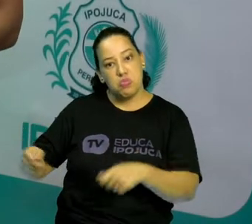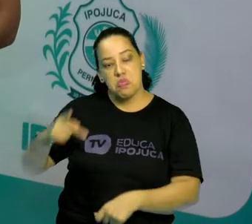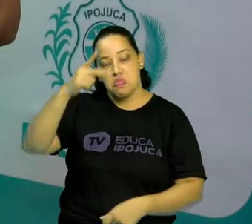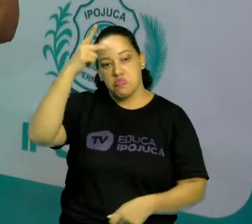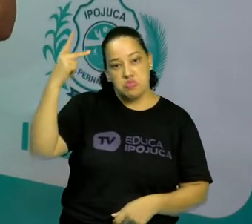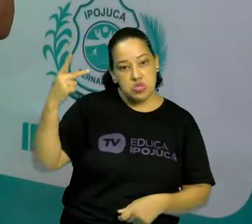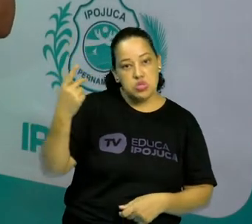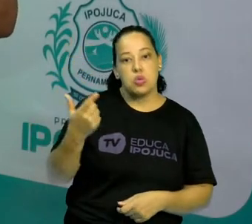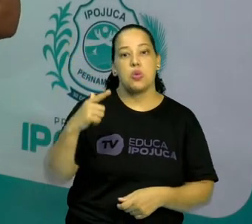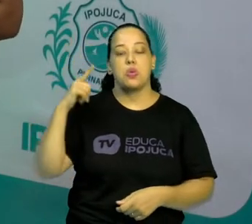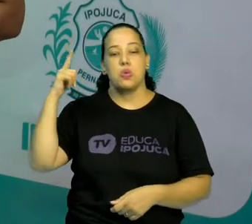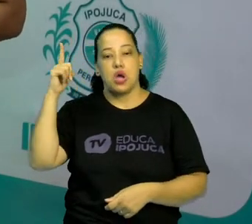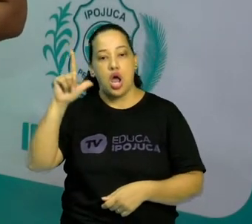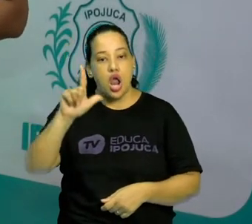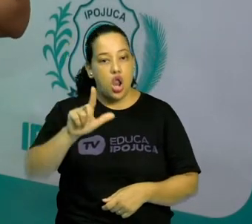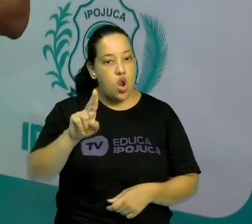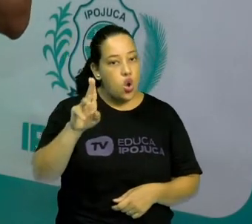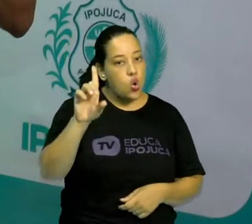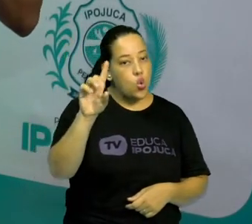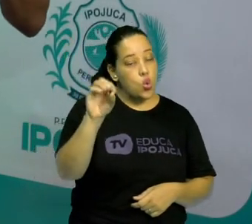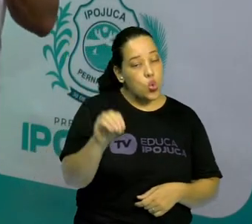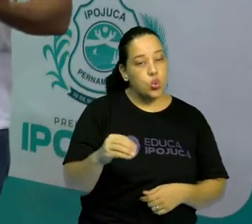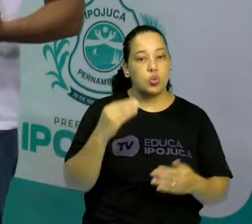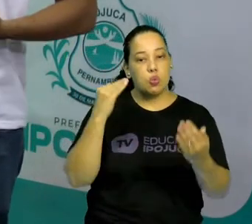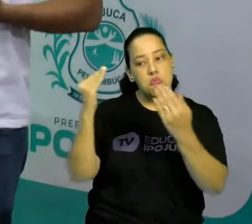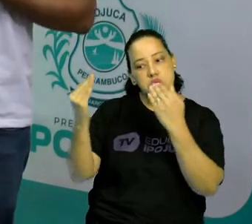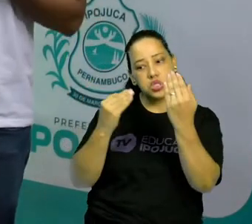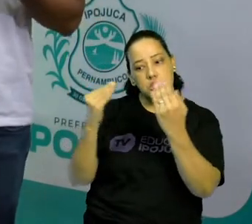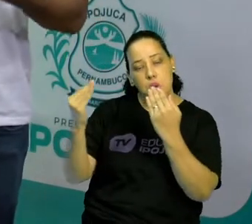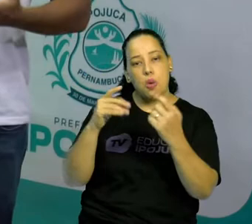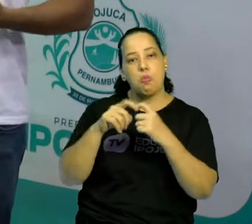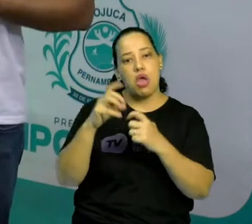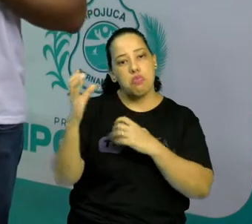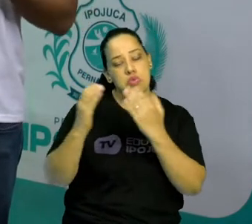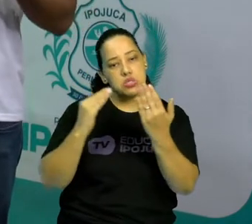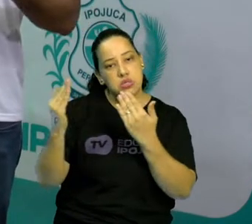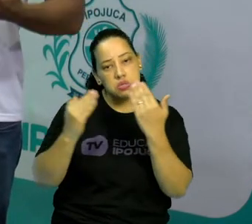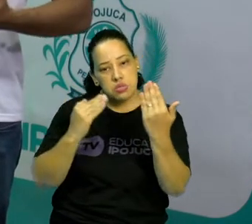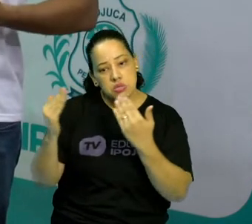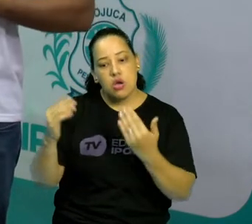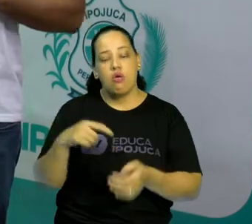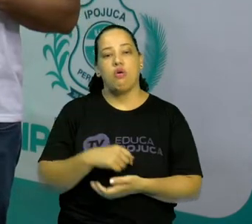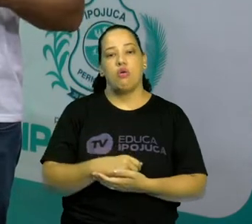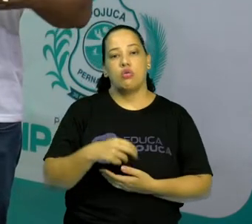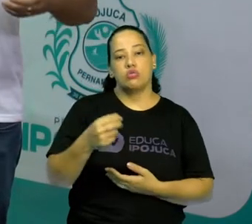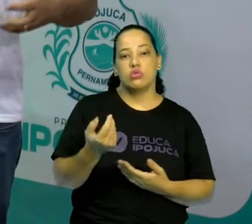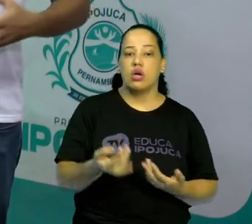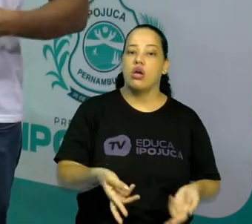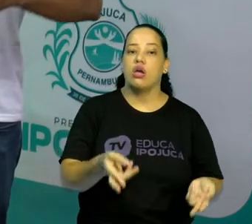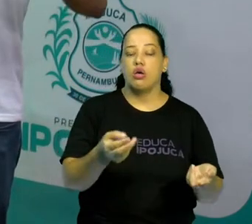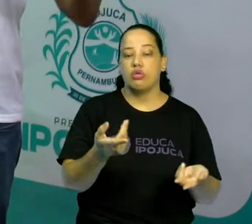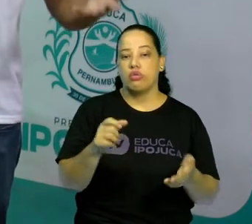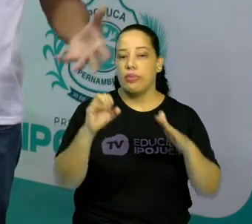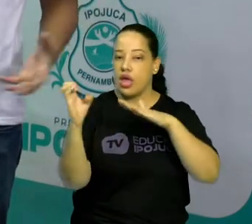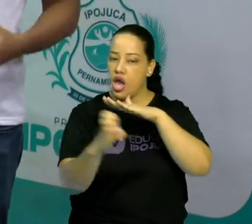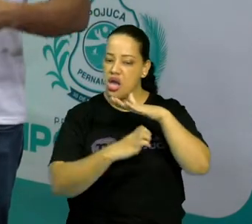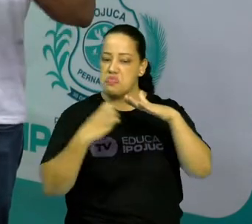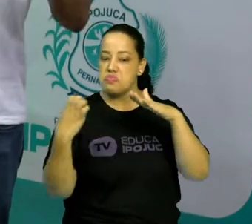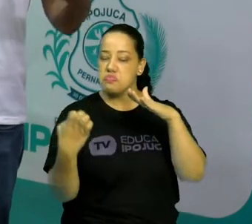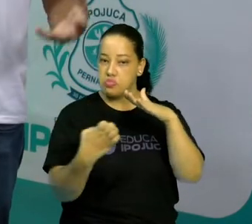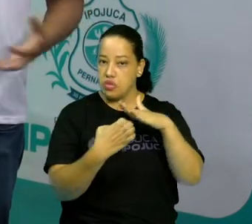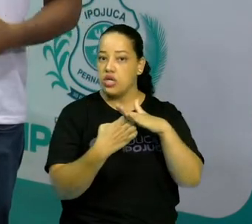como ludoterapeutas, psicólogos, empresas responsáveis por produzir